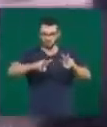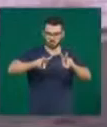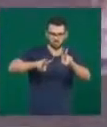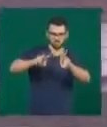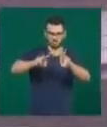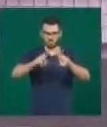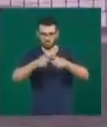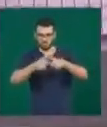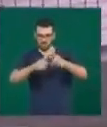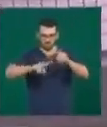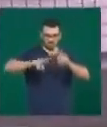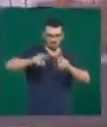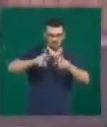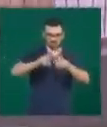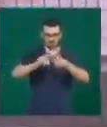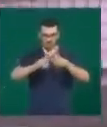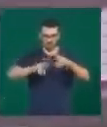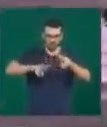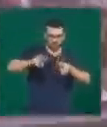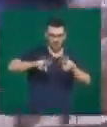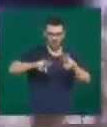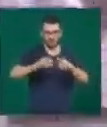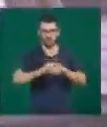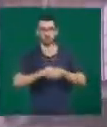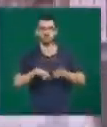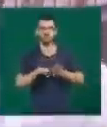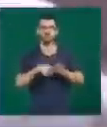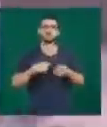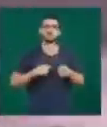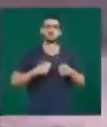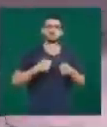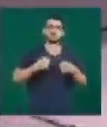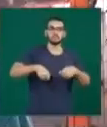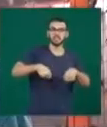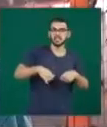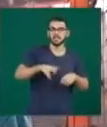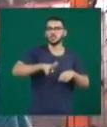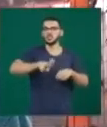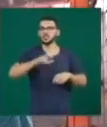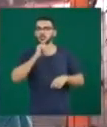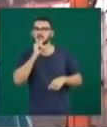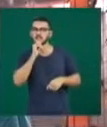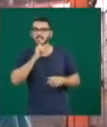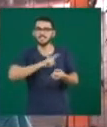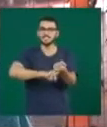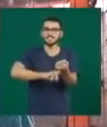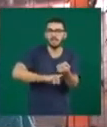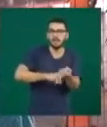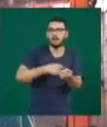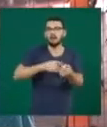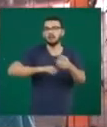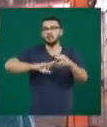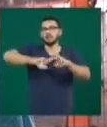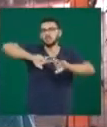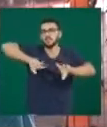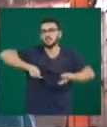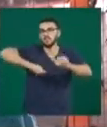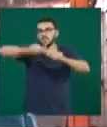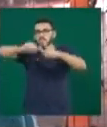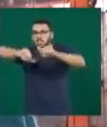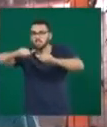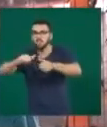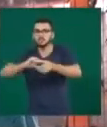clínica. Manda também exames, hemograma, exames de imagem para fazer no Hospital Veterinário da UFA,